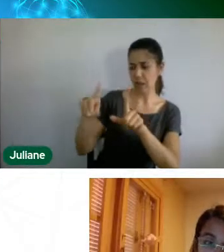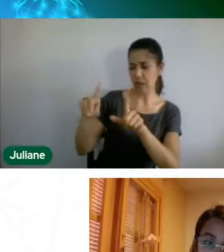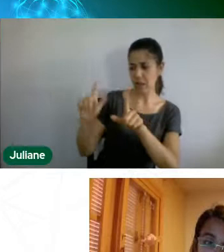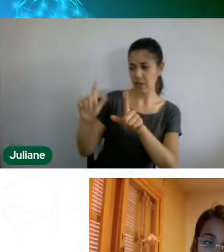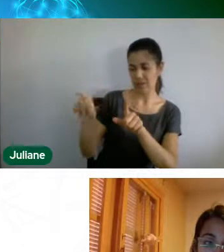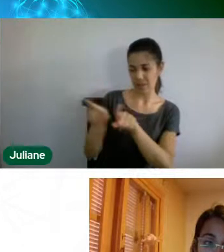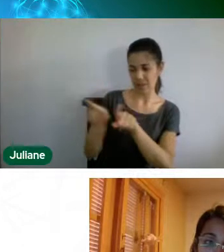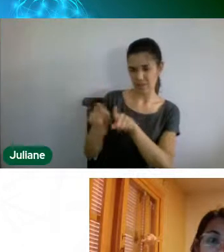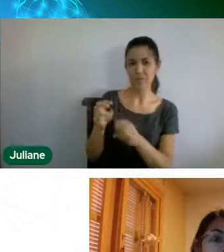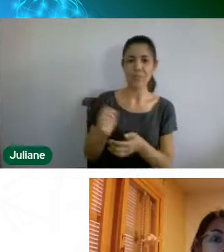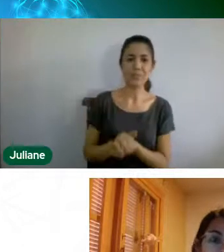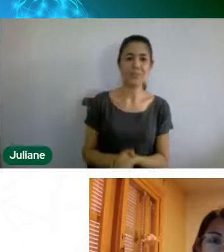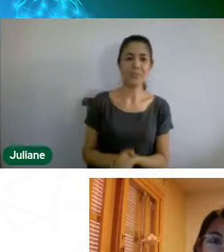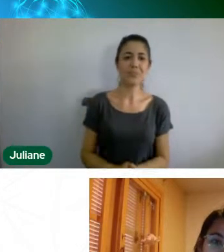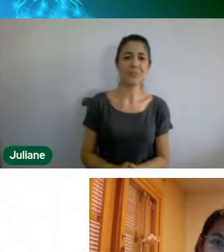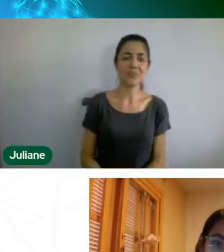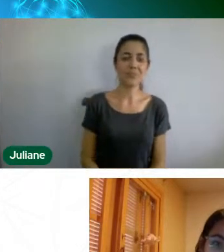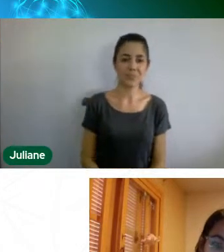Isso.